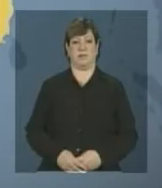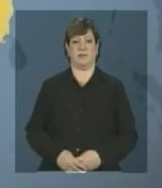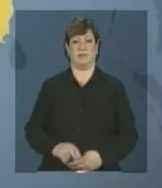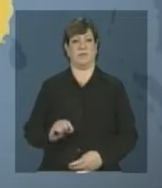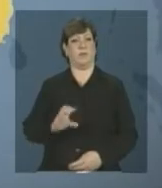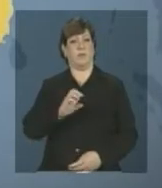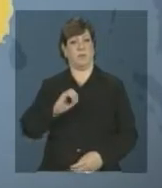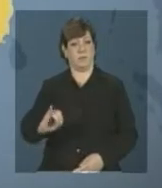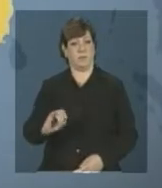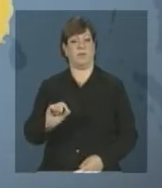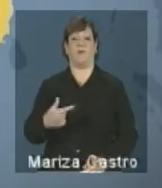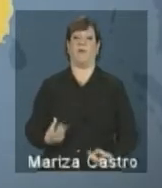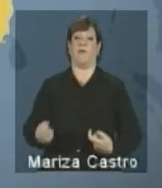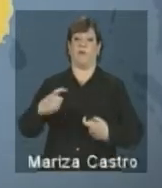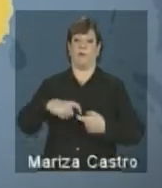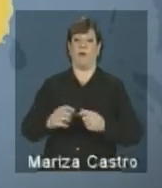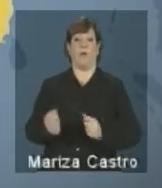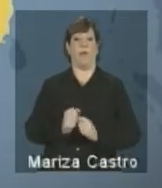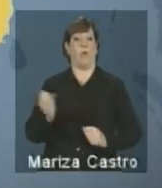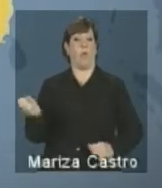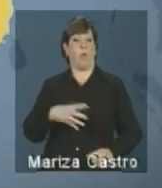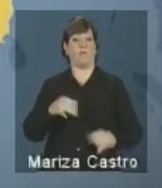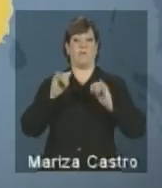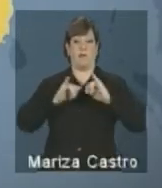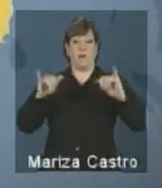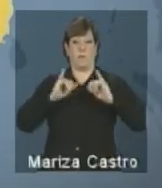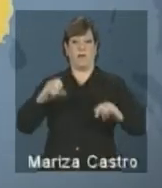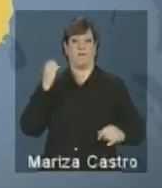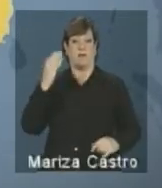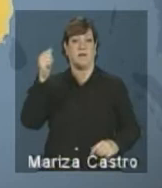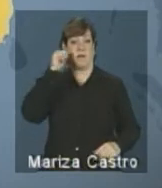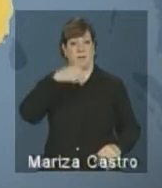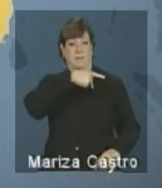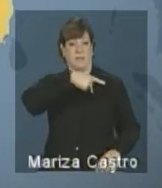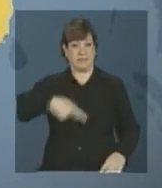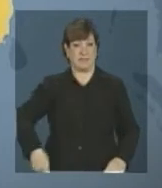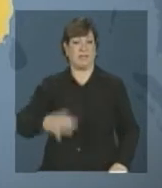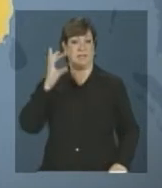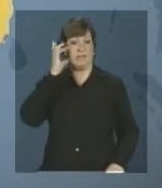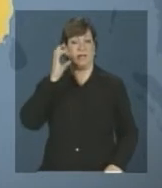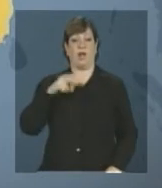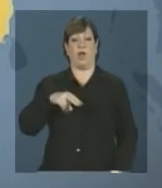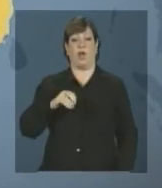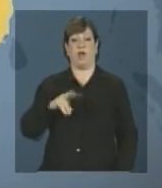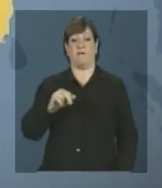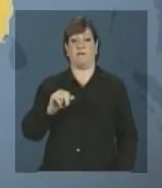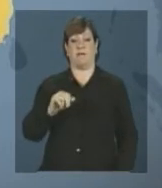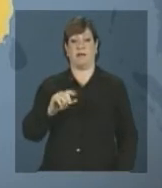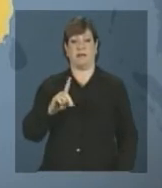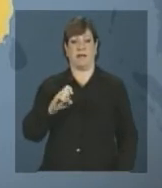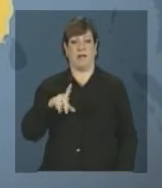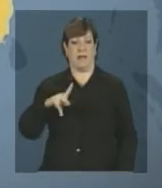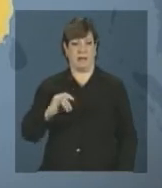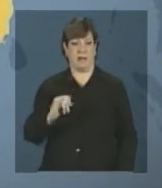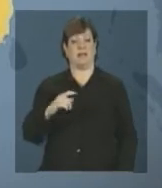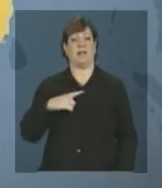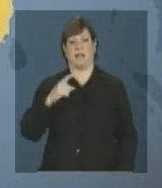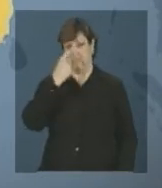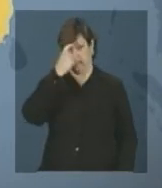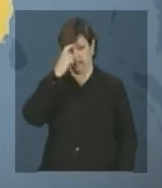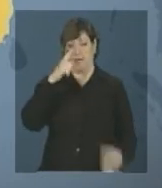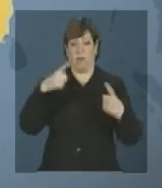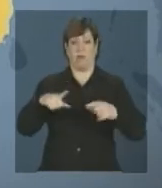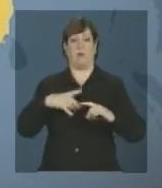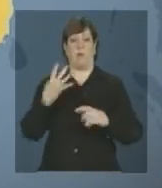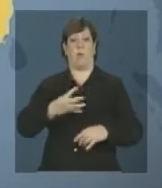Olá, voltamos com novas informações da viagem da presidenta Dilma Rousseff à Nova Delhi na Índia, onde foi realizada a quarta